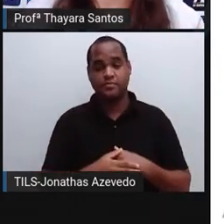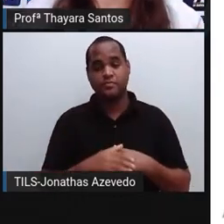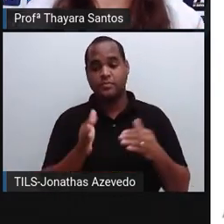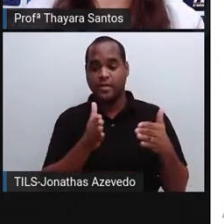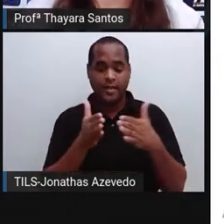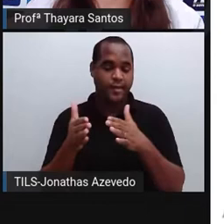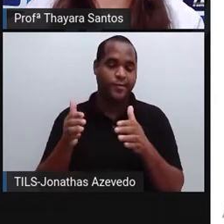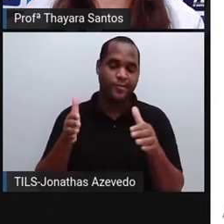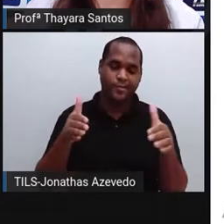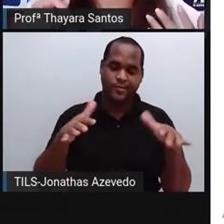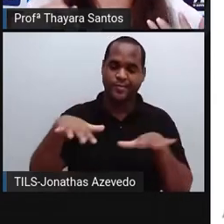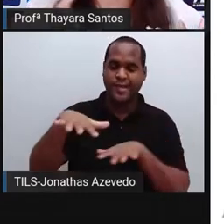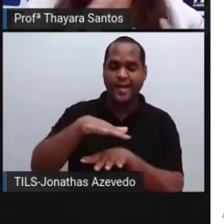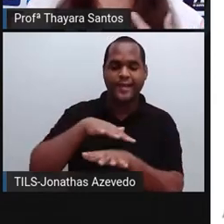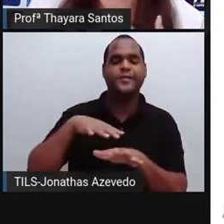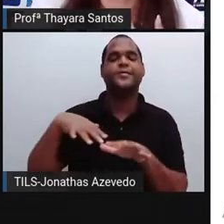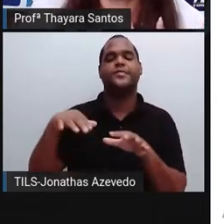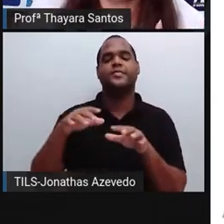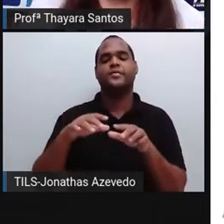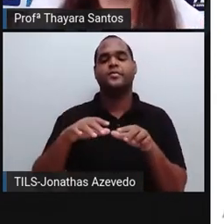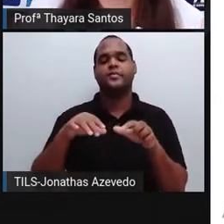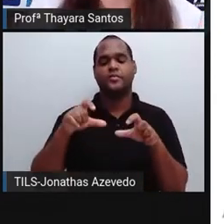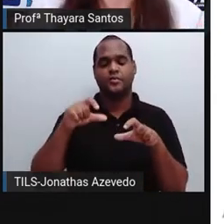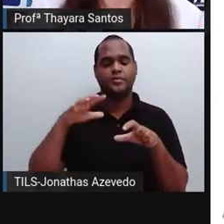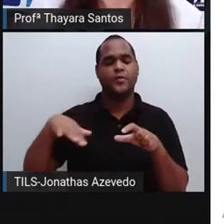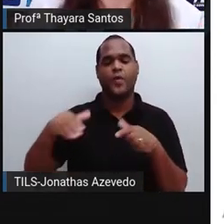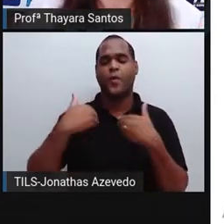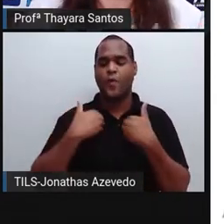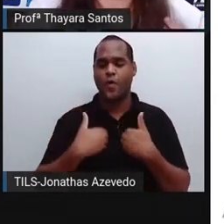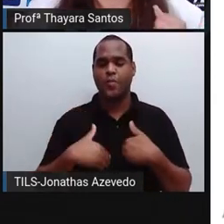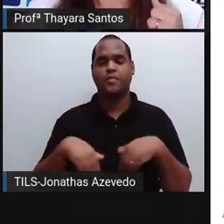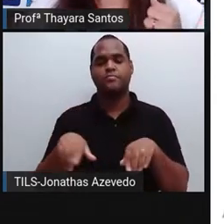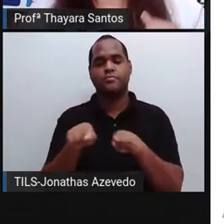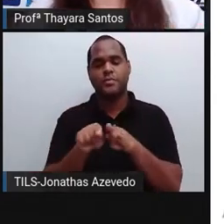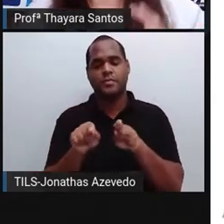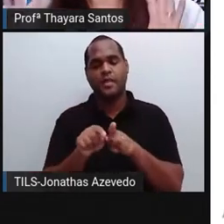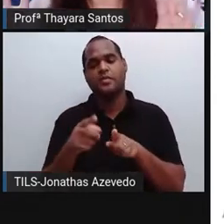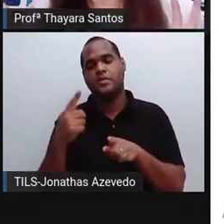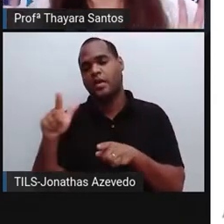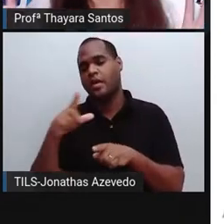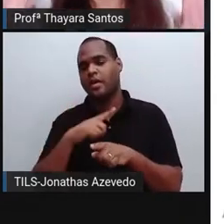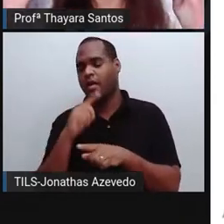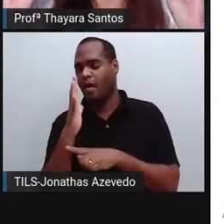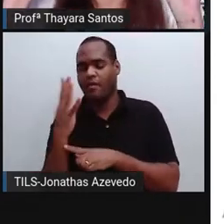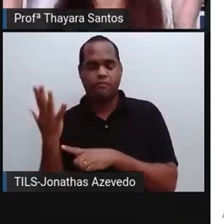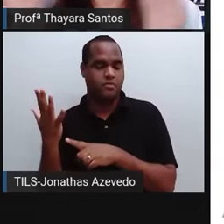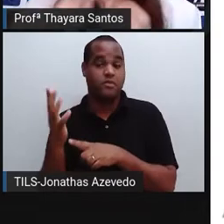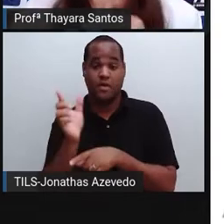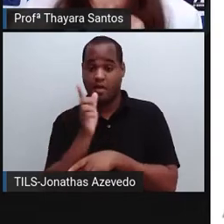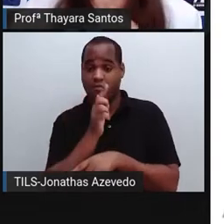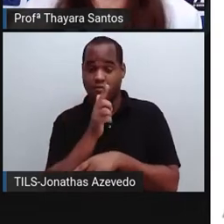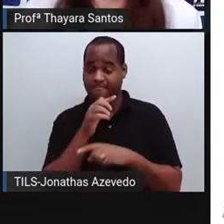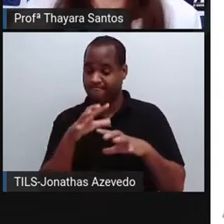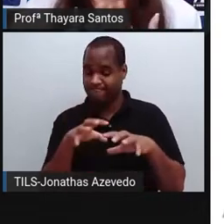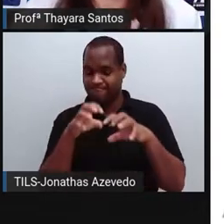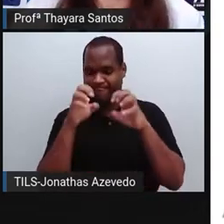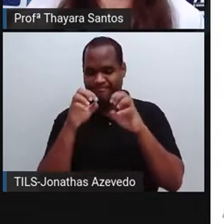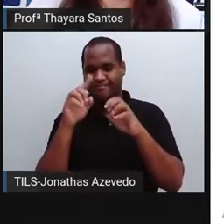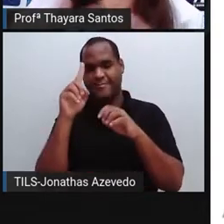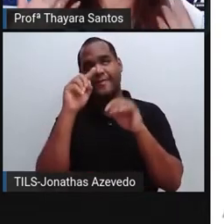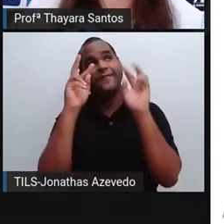rios, dos lagos, do nosso corpo, das plantas. Então, essa água evapora e fica presa na